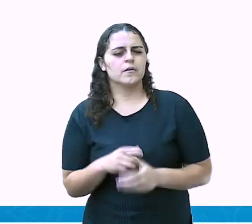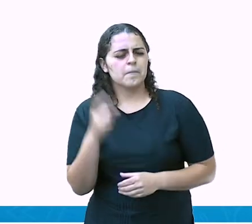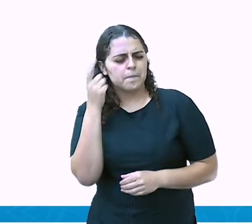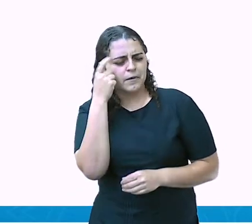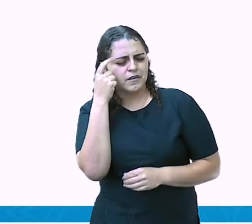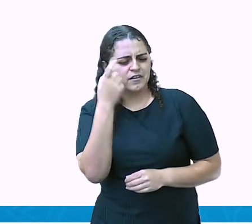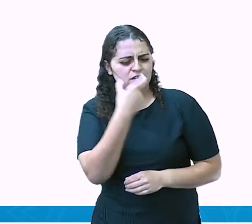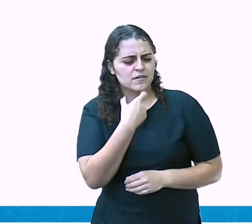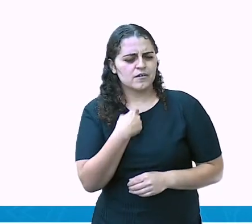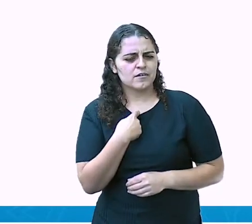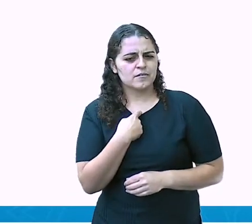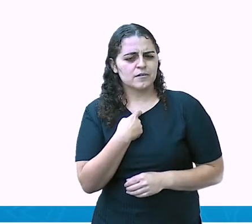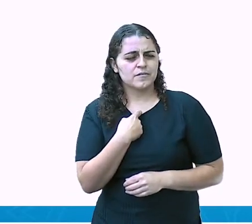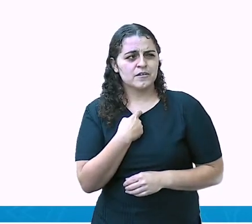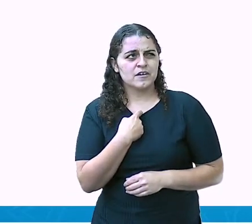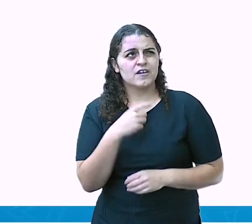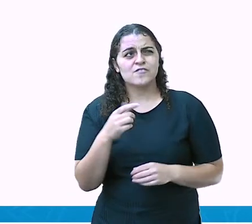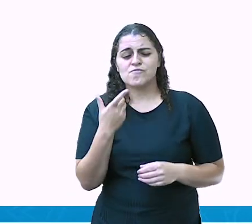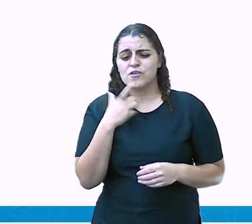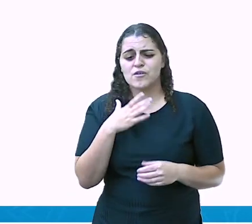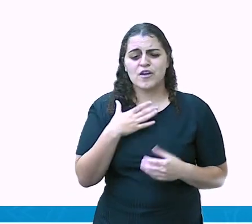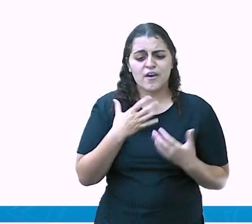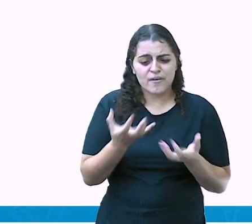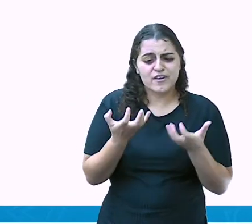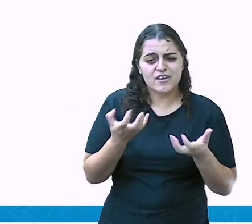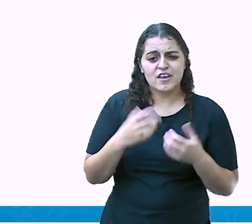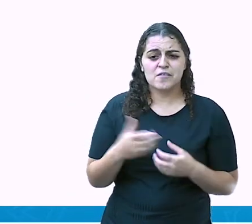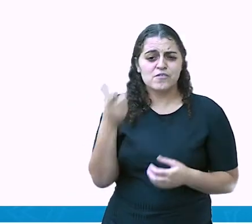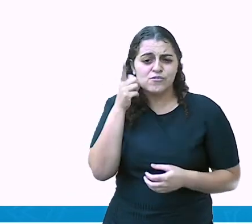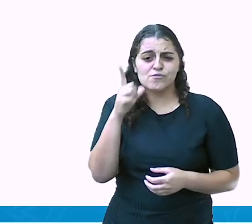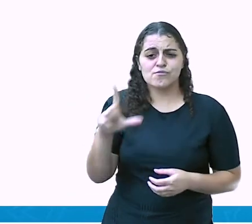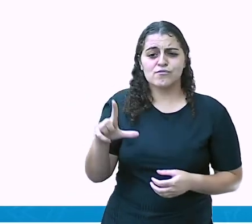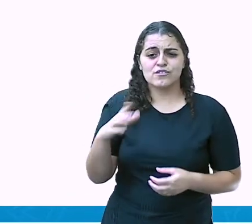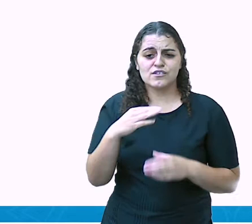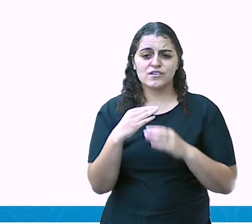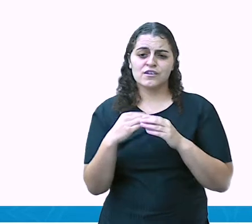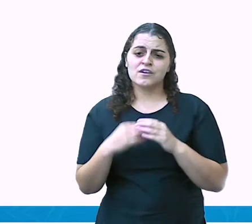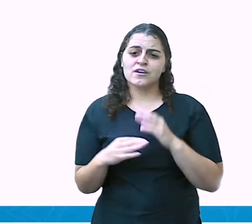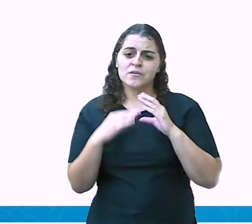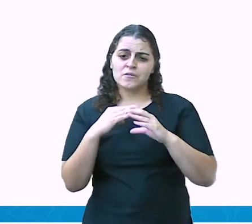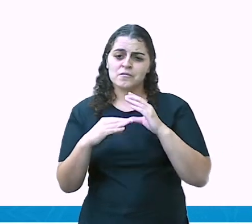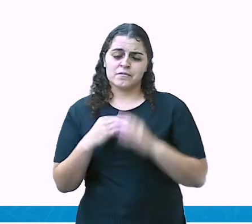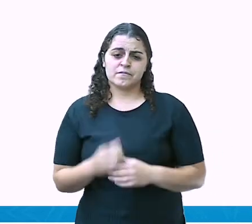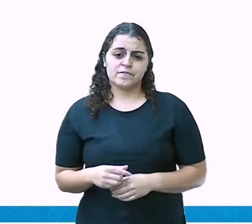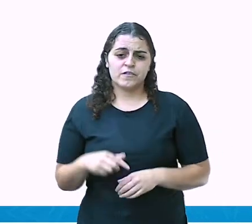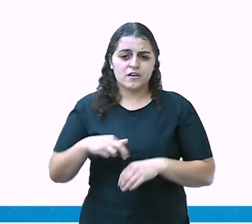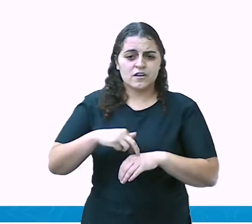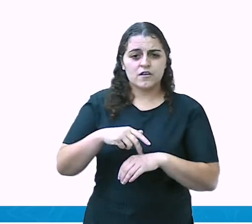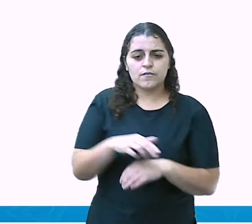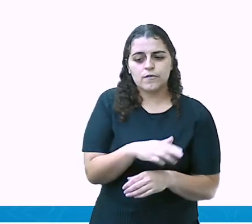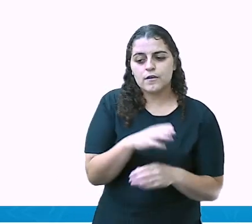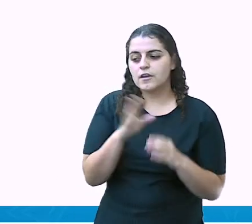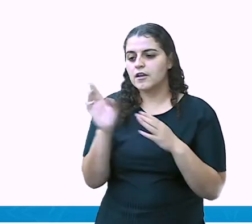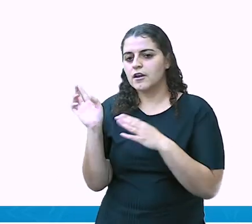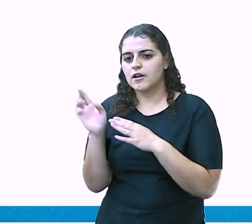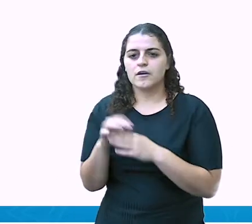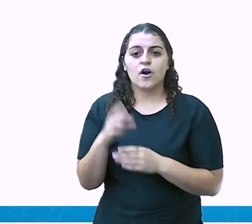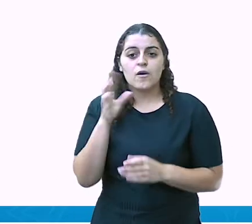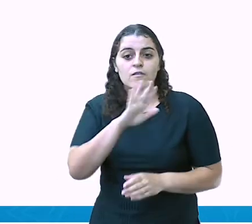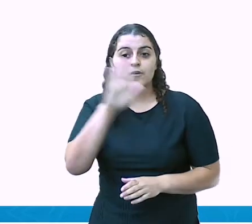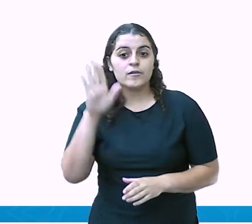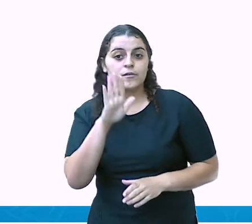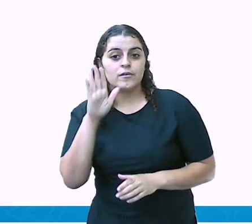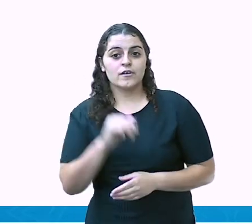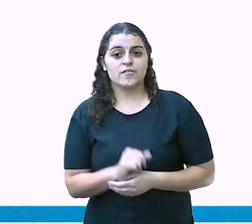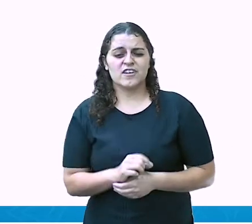dentro dessa criança nesse momento. Eu quero, eu quero, mas eu não consigo. Para ela dar um passo de virar para trás e falar, Oi?